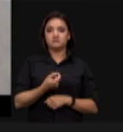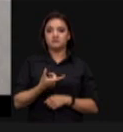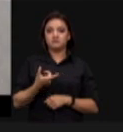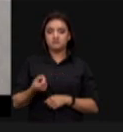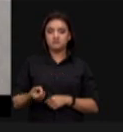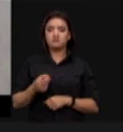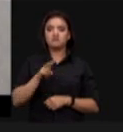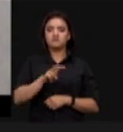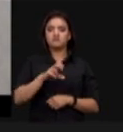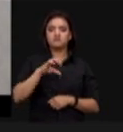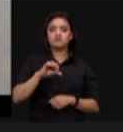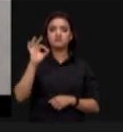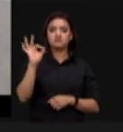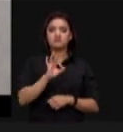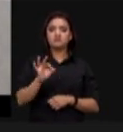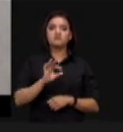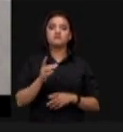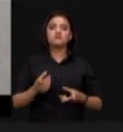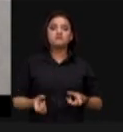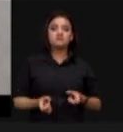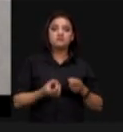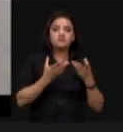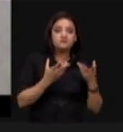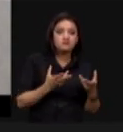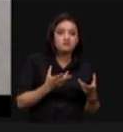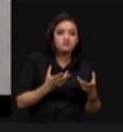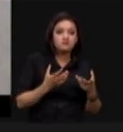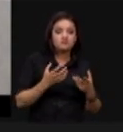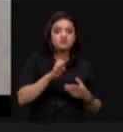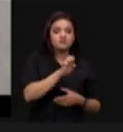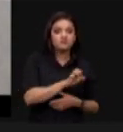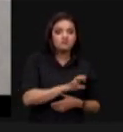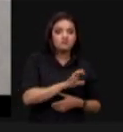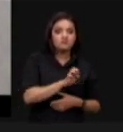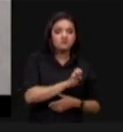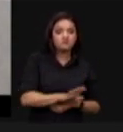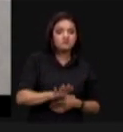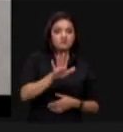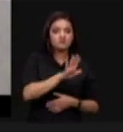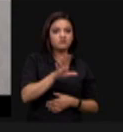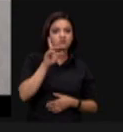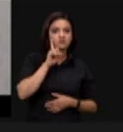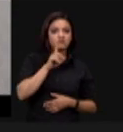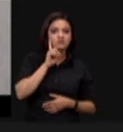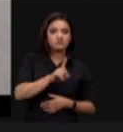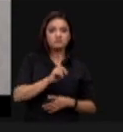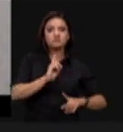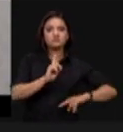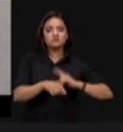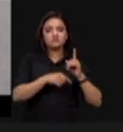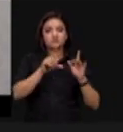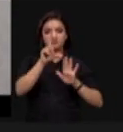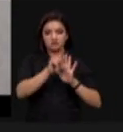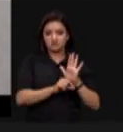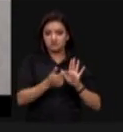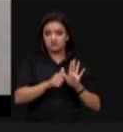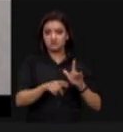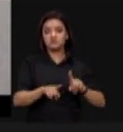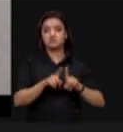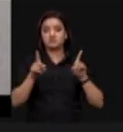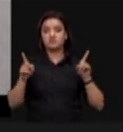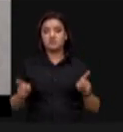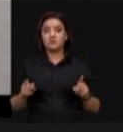% da exportação foi na União Europeia e nos Estados Unidos. No ano passado, 38%. Diminuiu? Não, não diminuiu. Nós saímos de 20 bilhões para 96